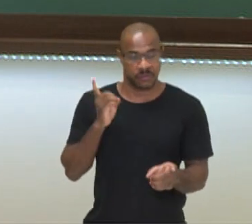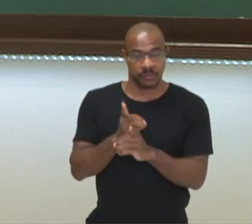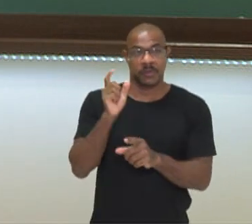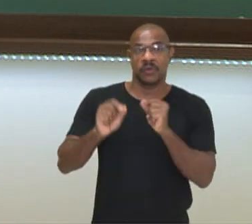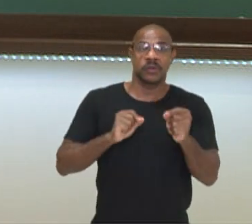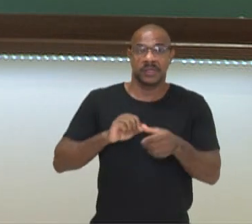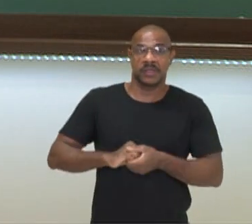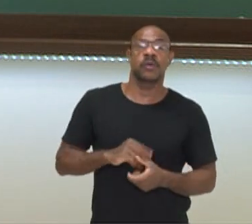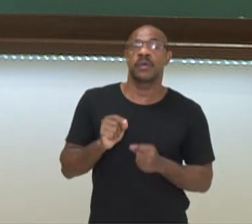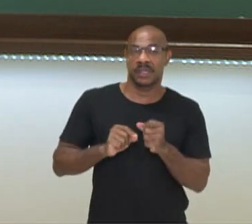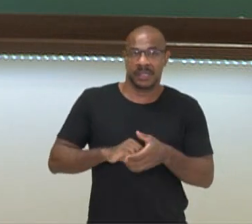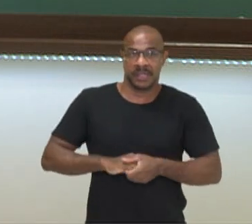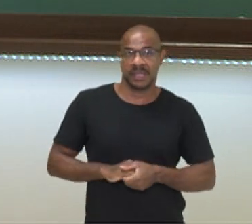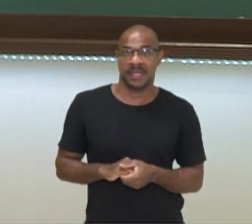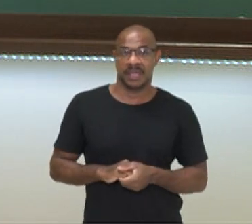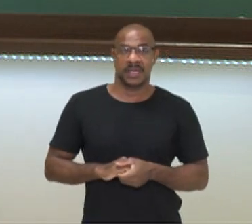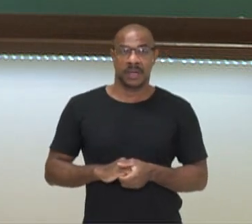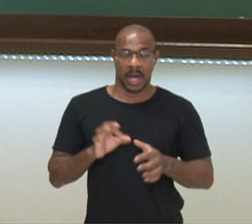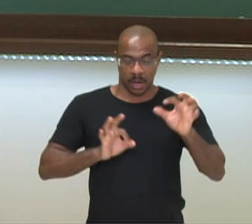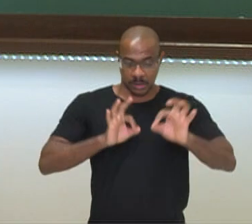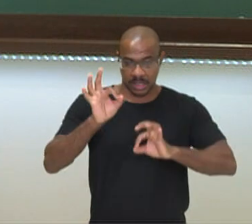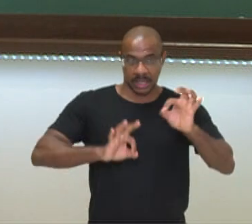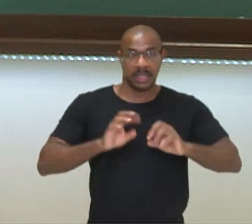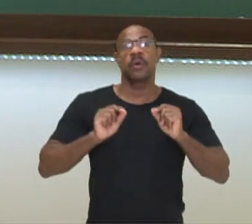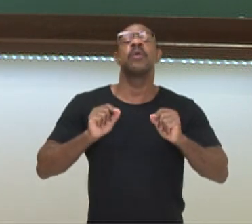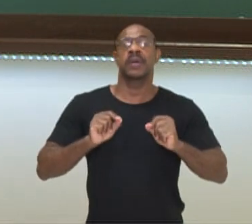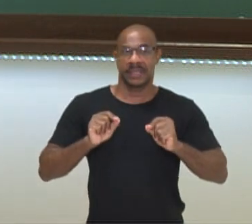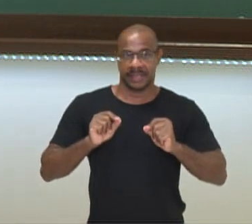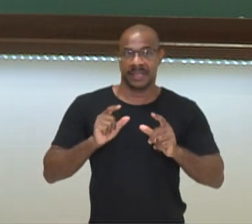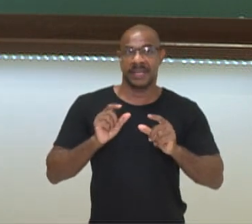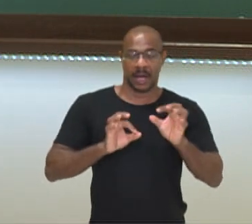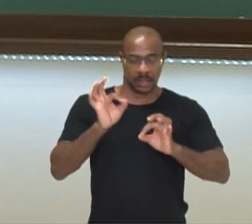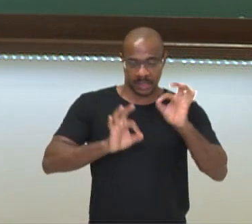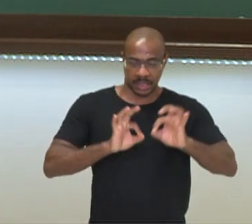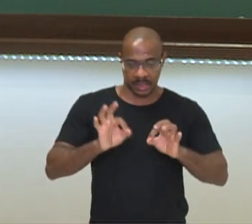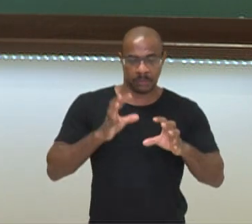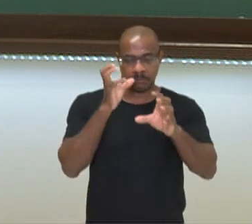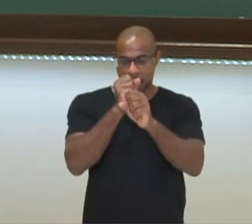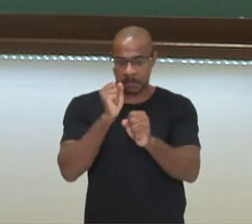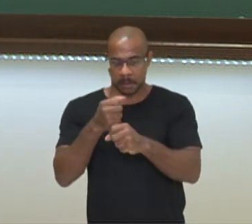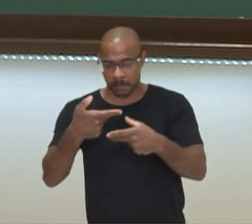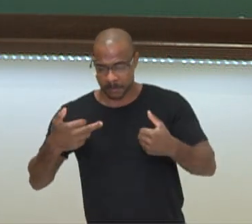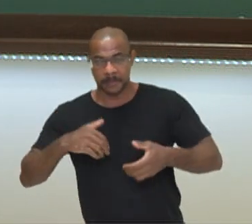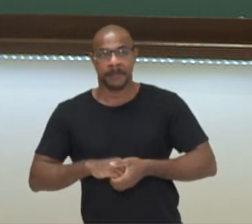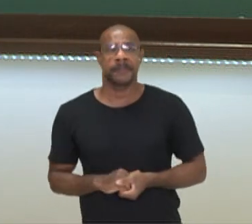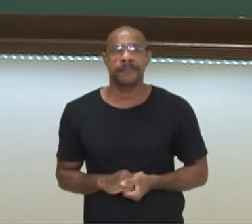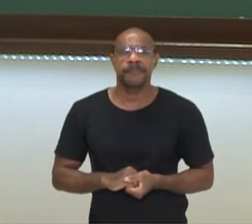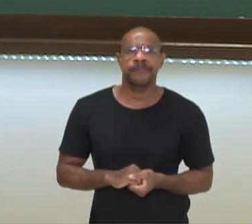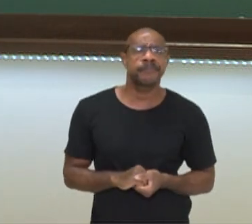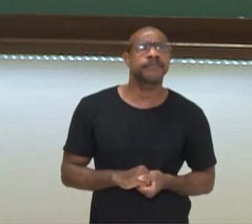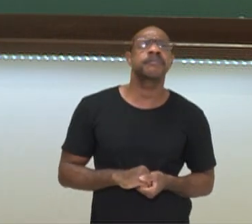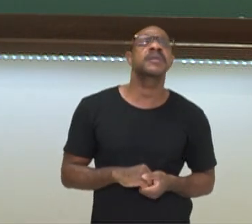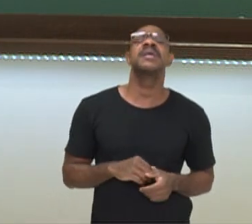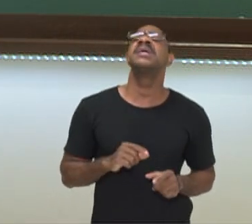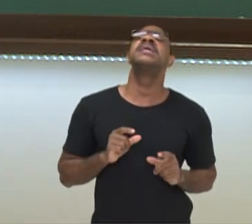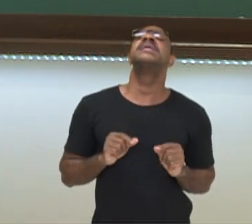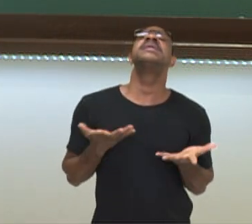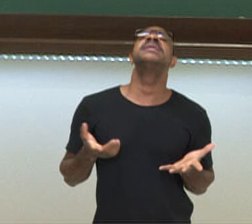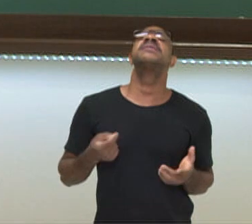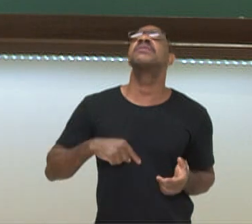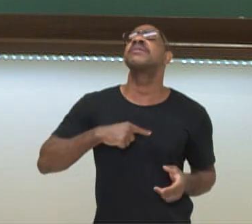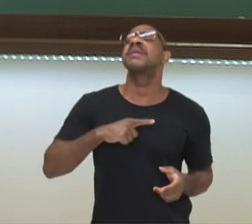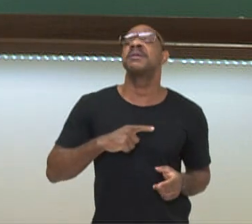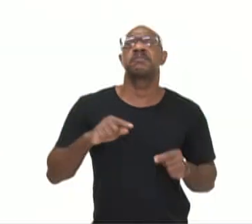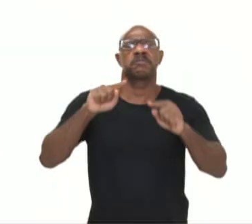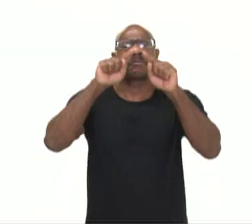a hierarquia de resolução das operações, certo? Mas, e quando a gente tem sinais de associação?